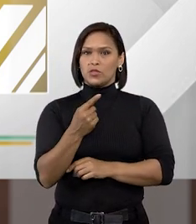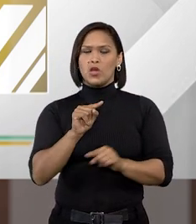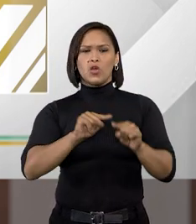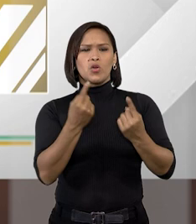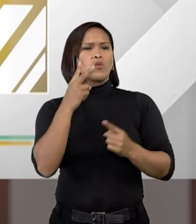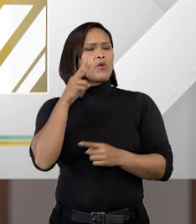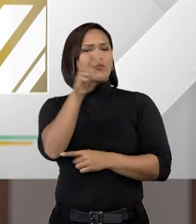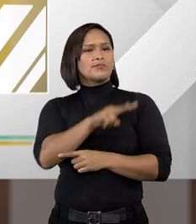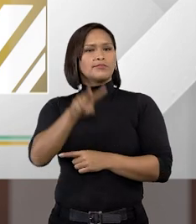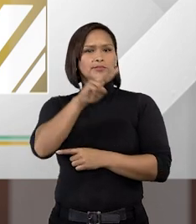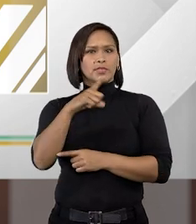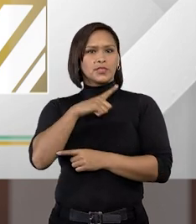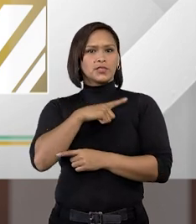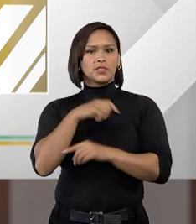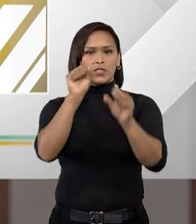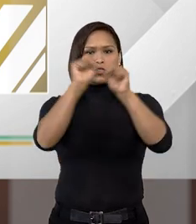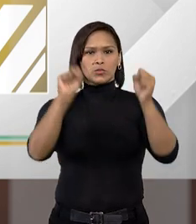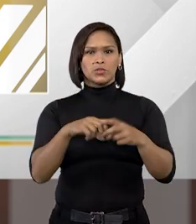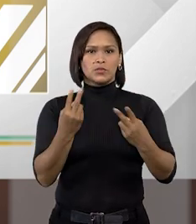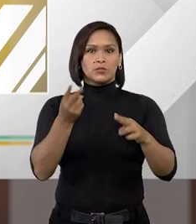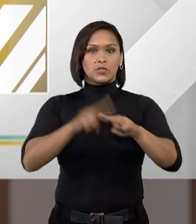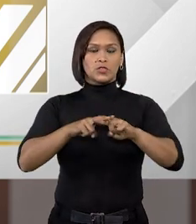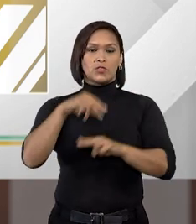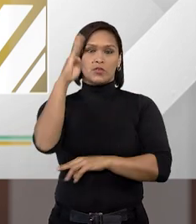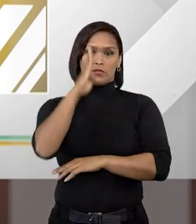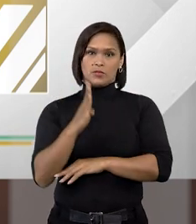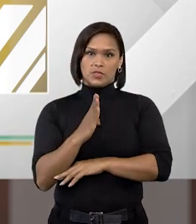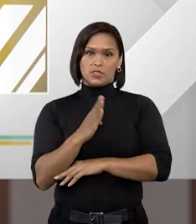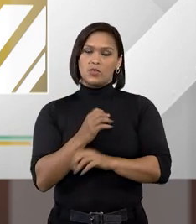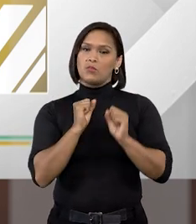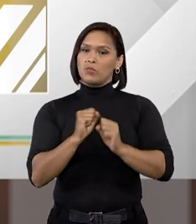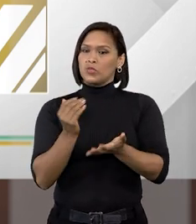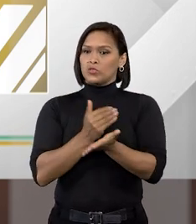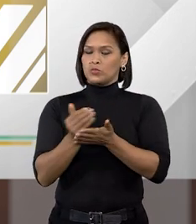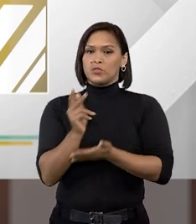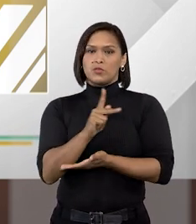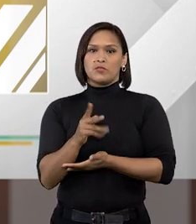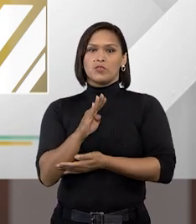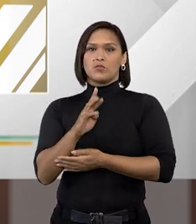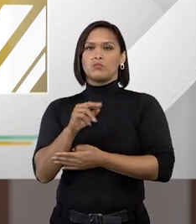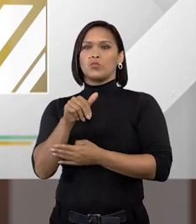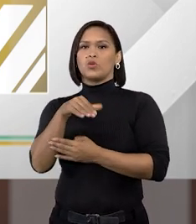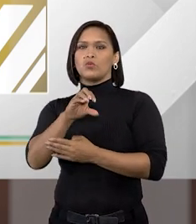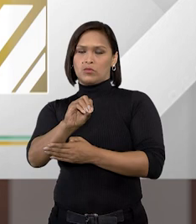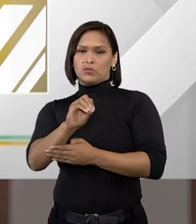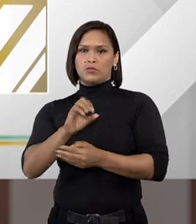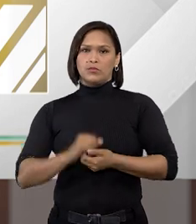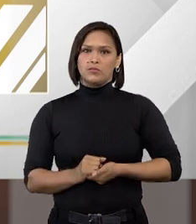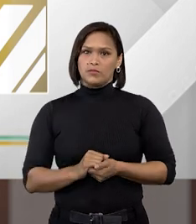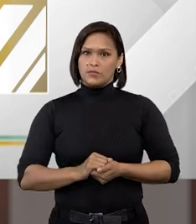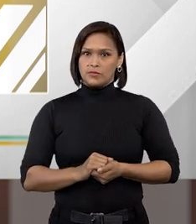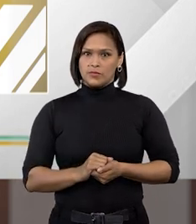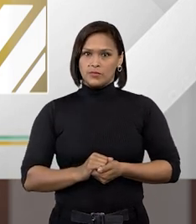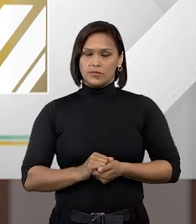Qual a visão de vocês sobre o sistema prisional brasileiro? Pode começar, professor Bruno Salles, por favor.